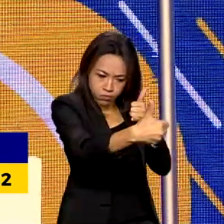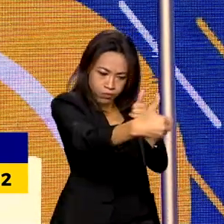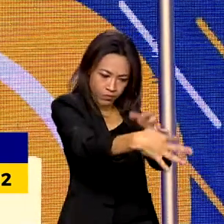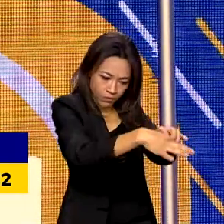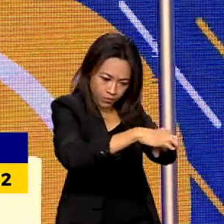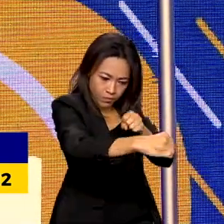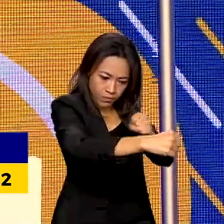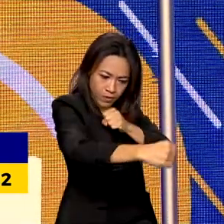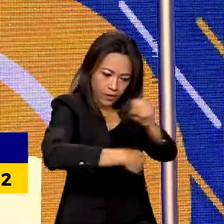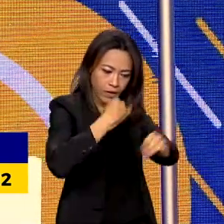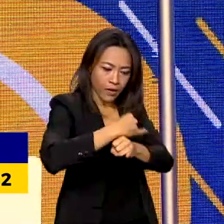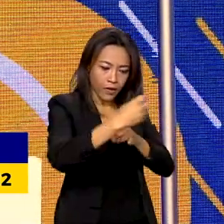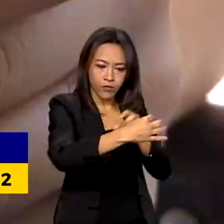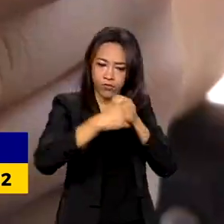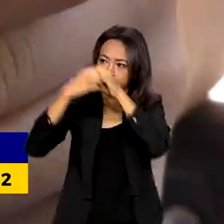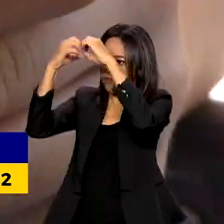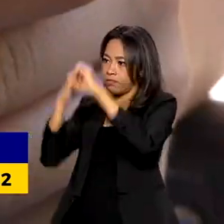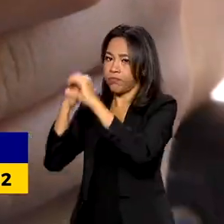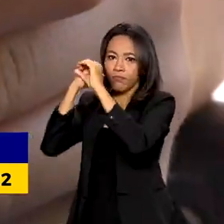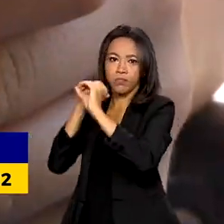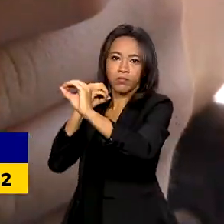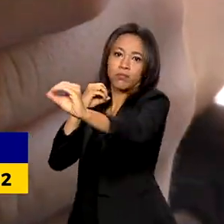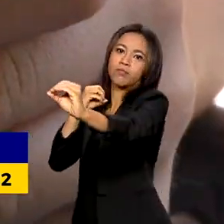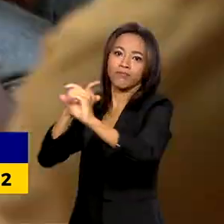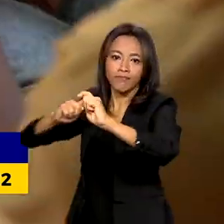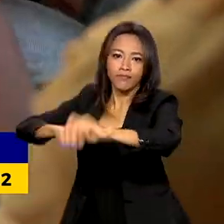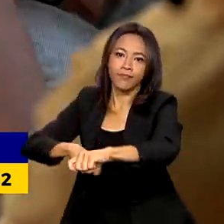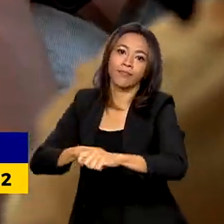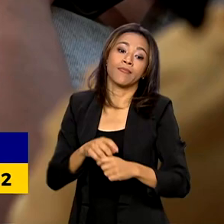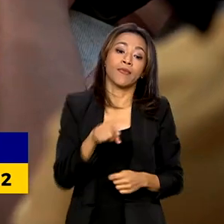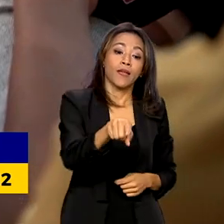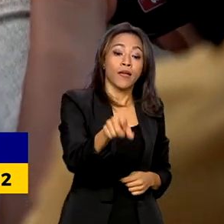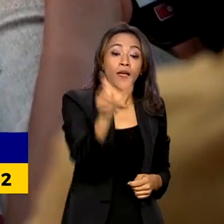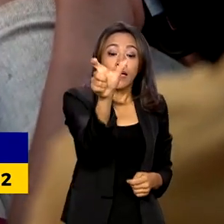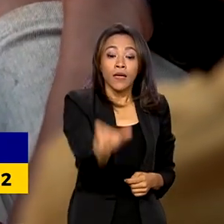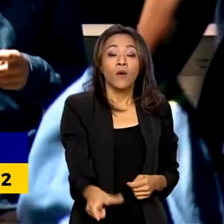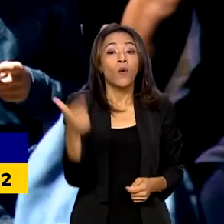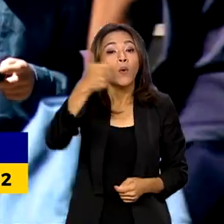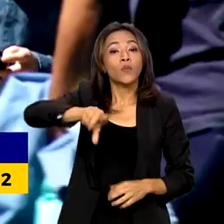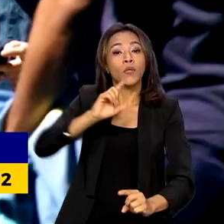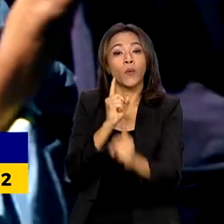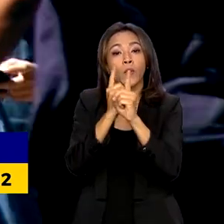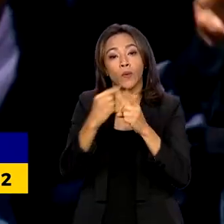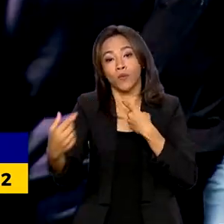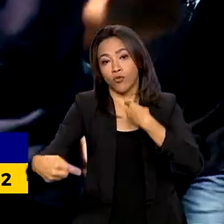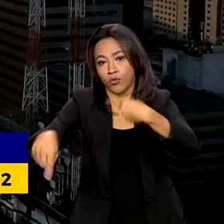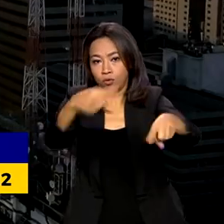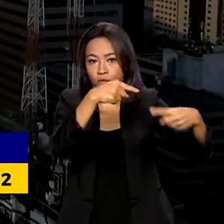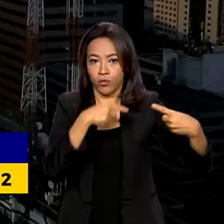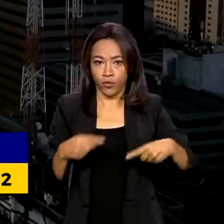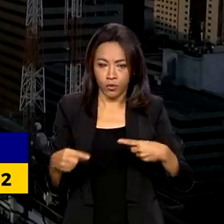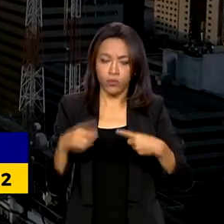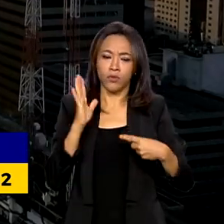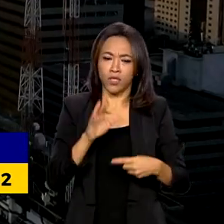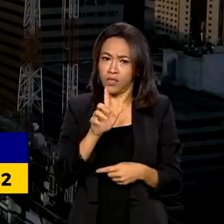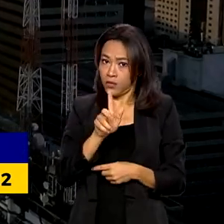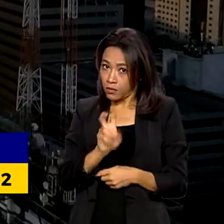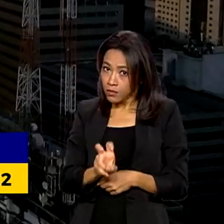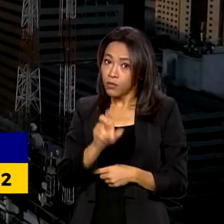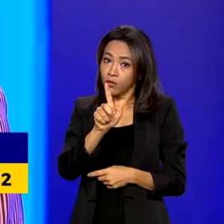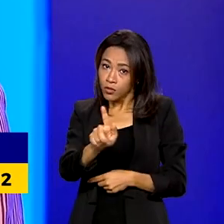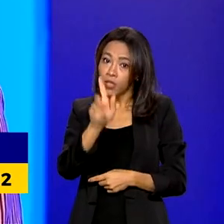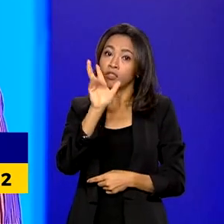ágil e de baixo custo. Outro tema discutido no evento foi a expansão do 5G que já chegou a todas as capitais